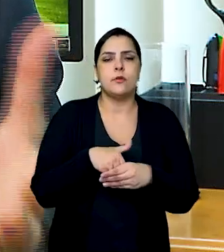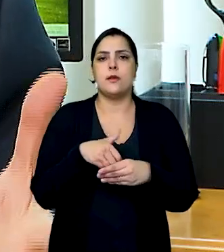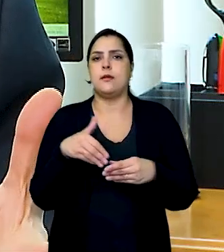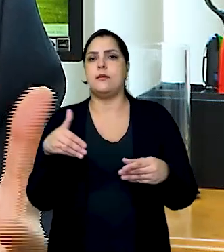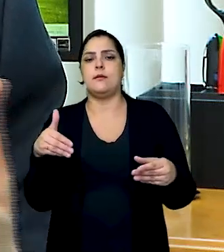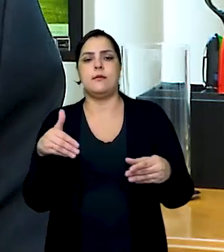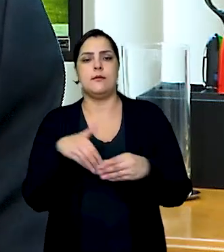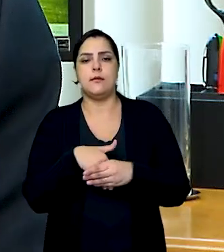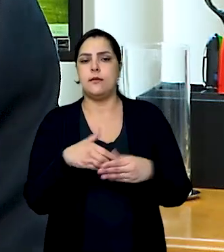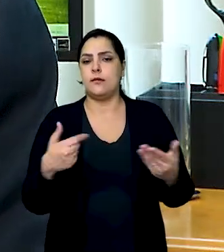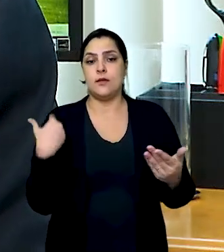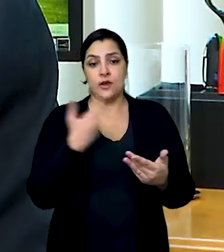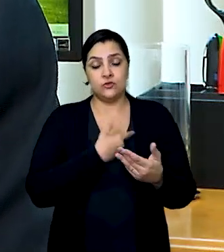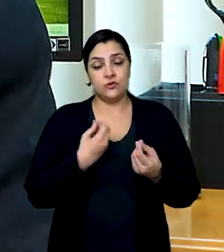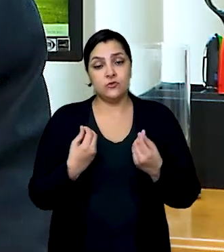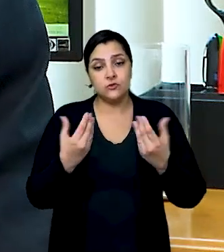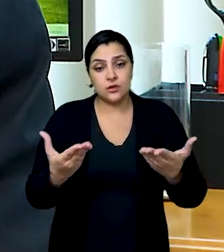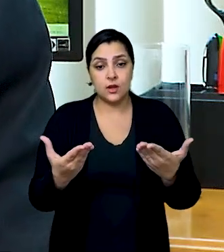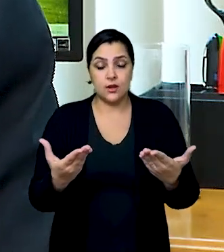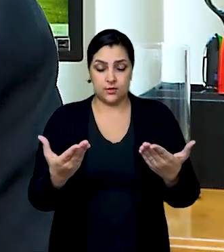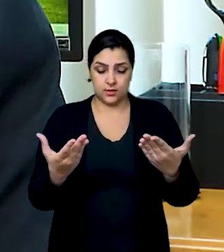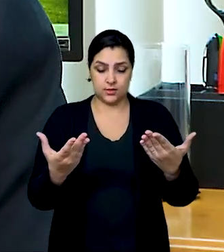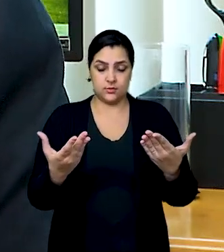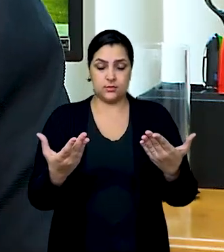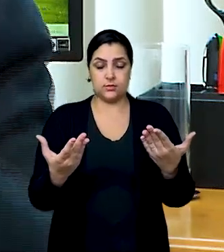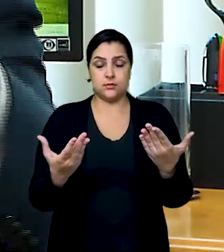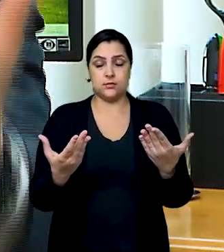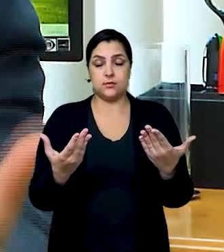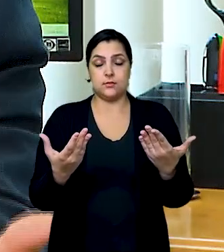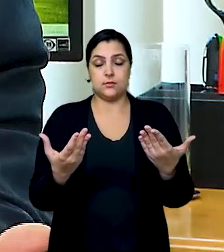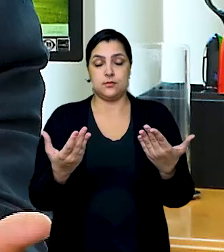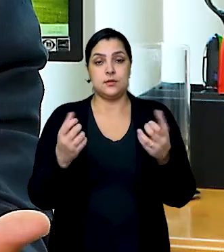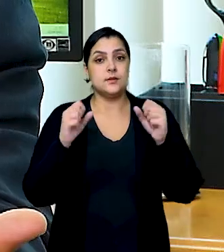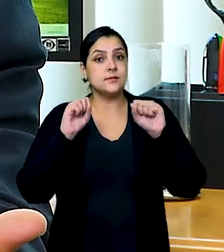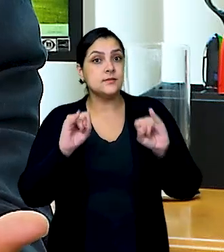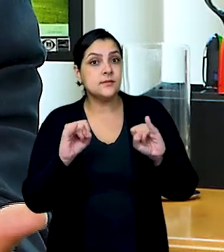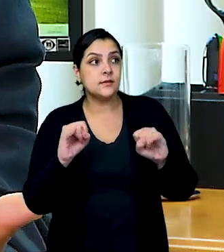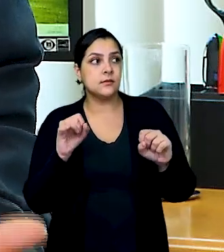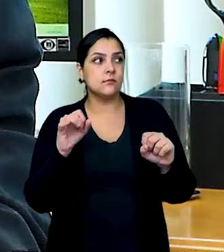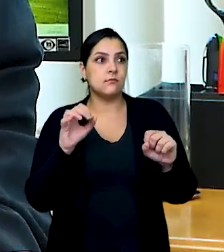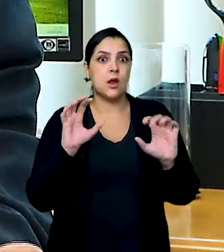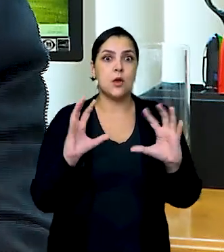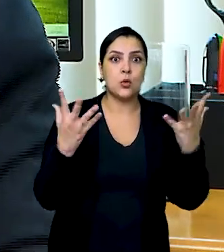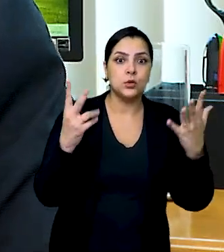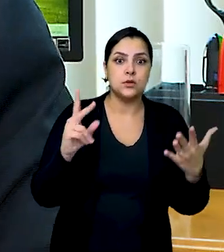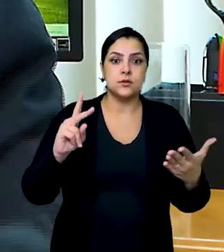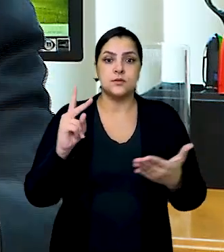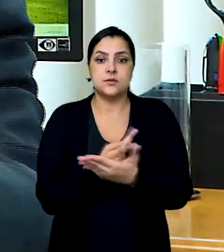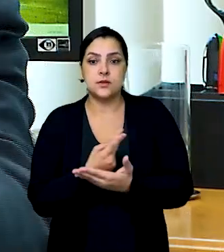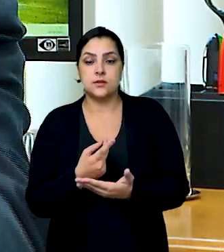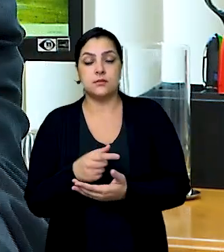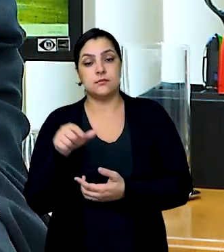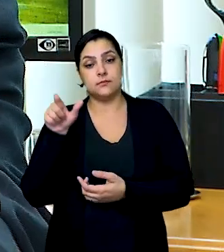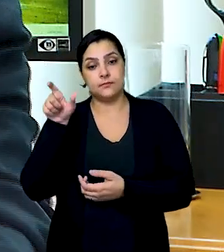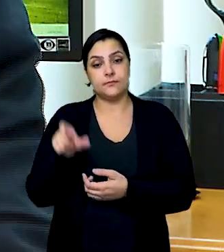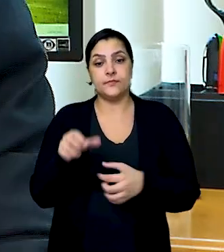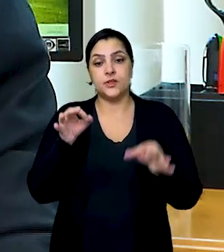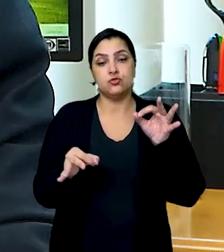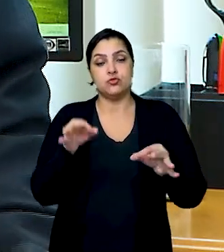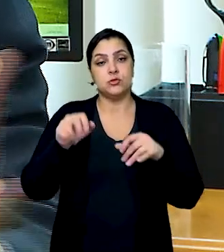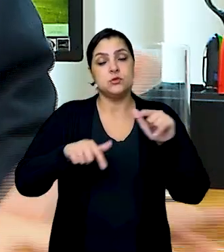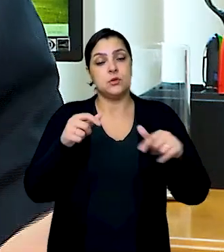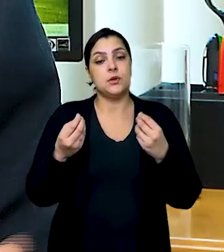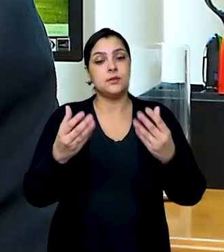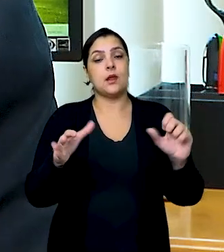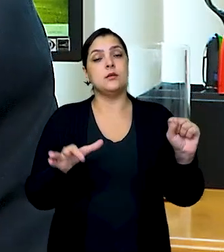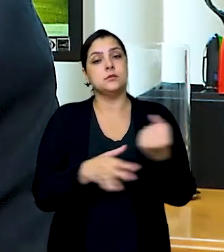votar, quem ele quer escolher. O que nós estamos fazendo é, se demandados com relação a isso, a Justiça Eleitoral pode atuar